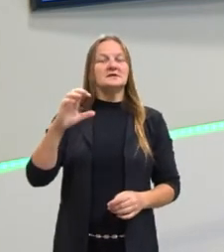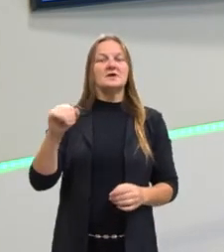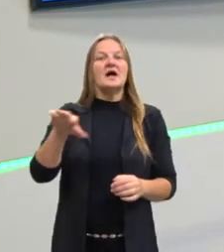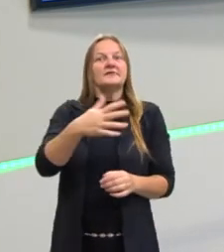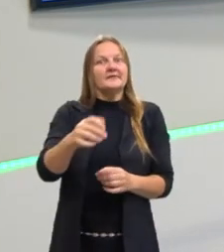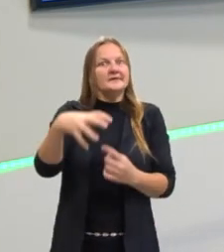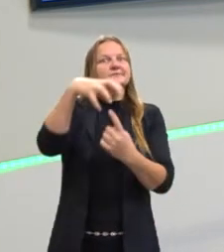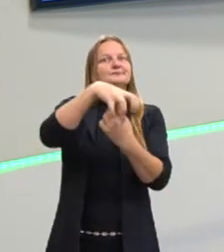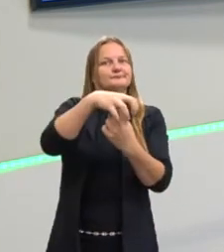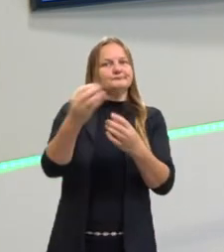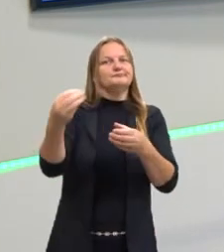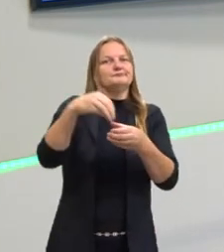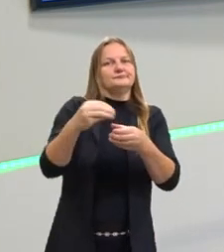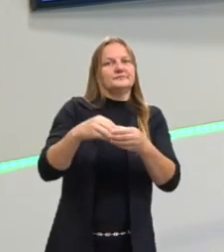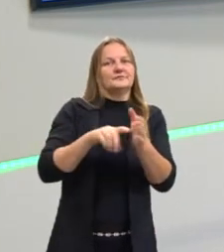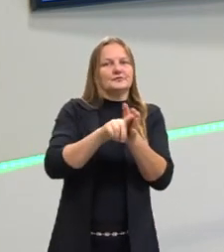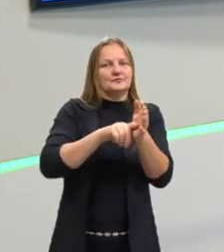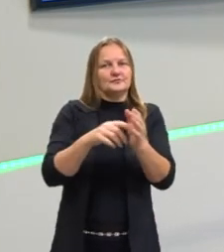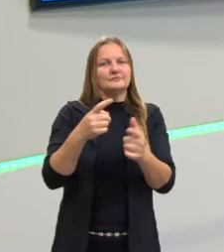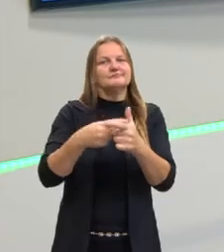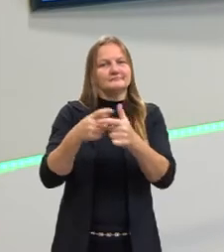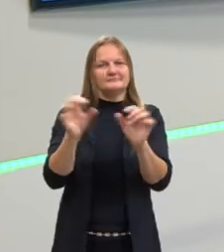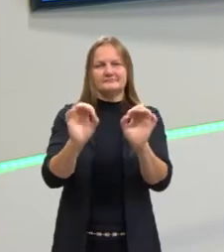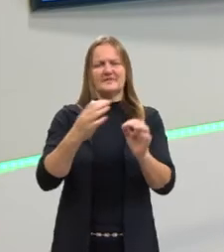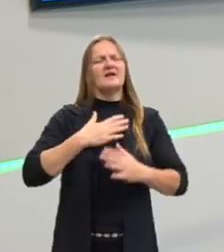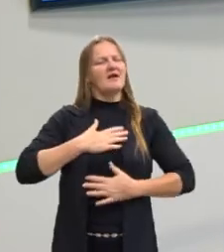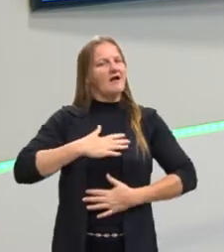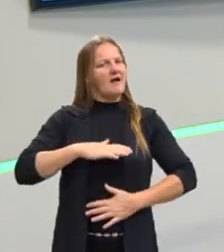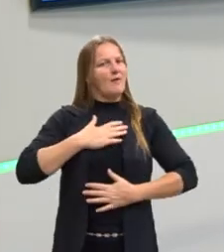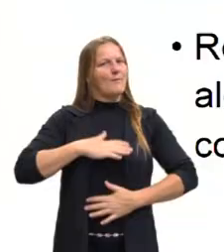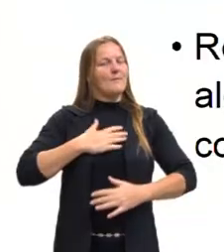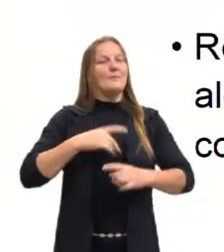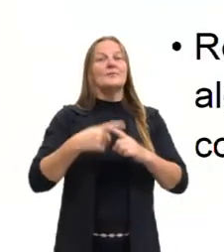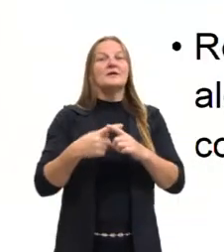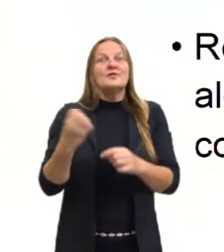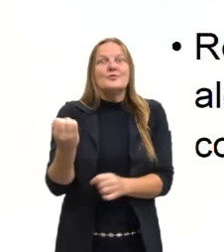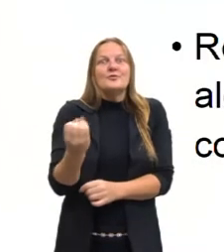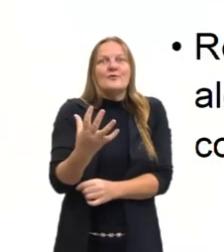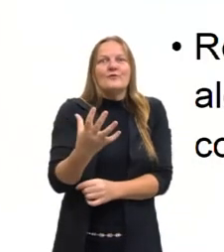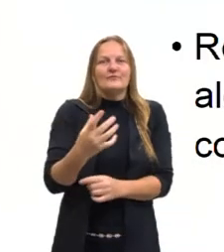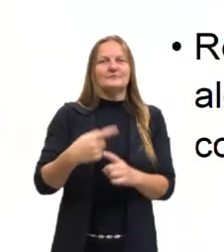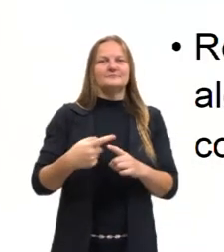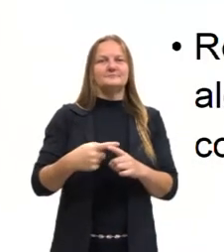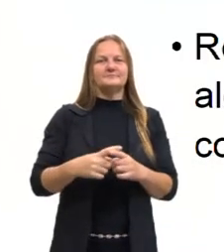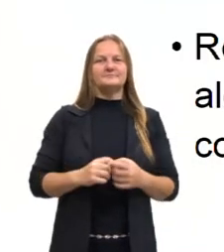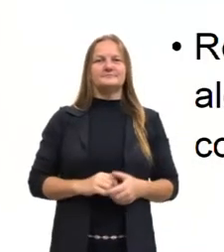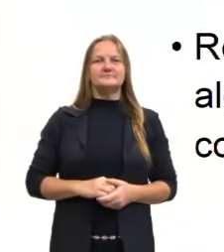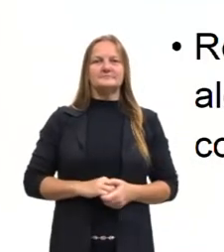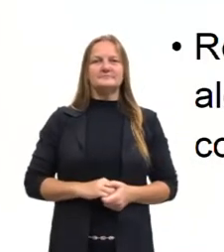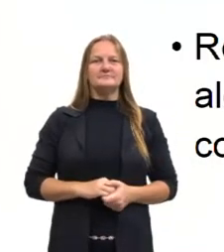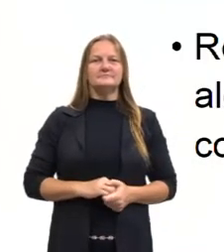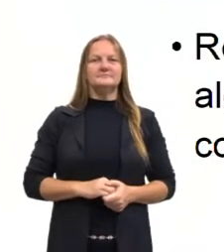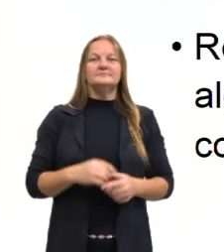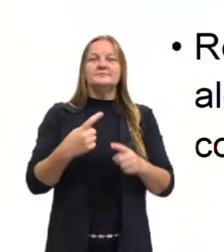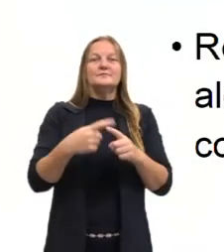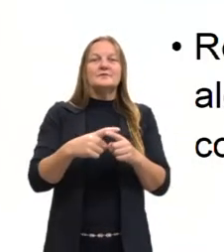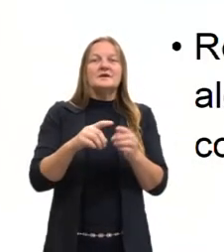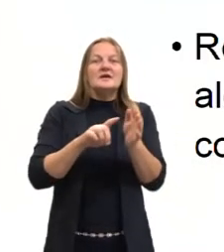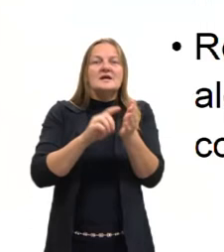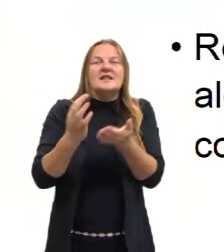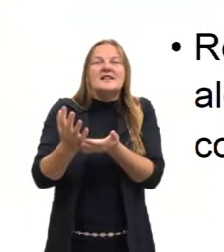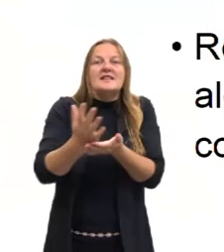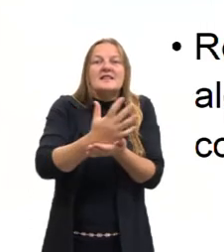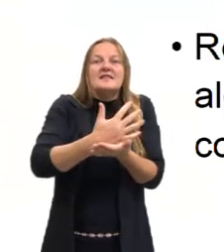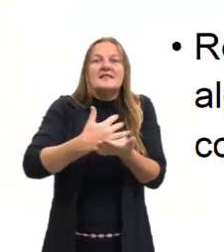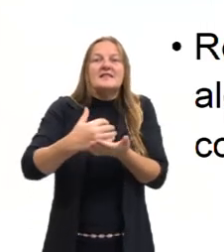reino funghi. Não tem problema, calma. Por que, gente, vocês vão encontrar ainda eles no reino funghi? Porque os dados ainda